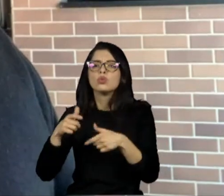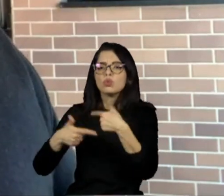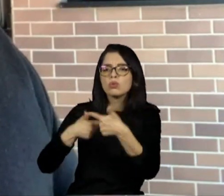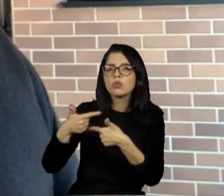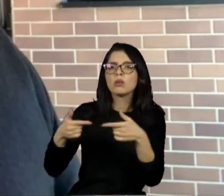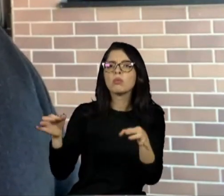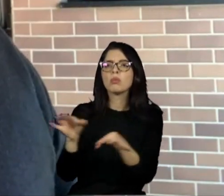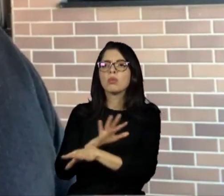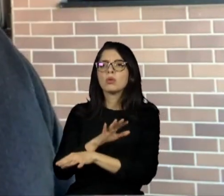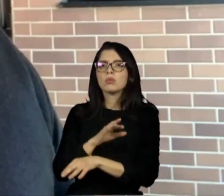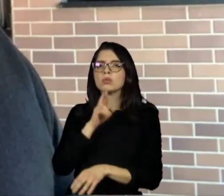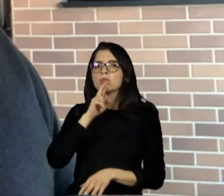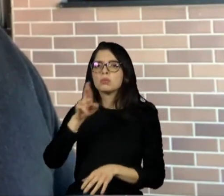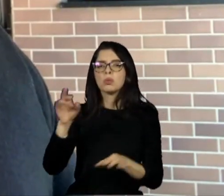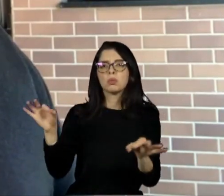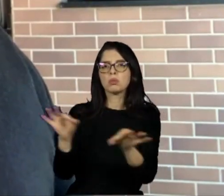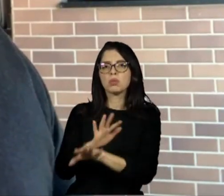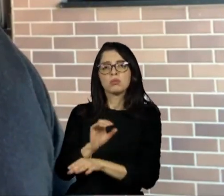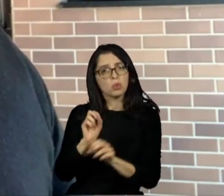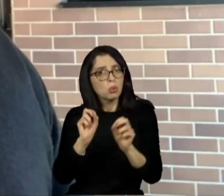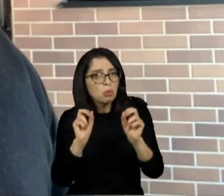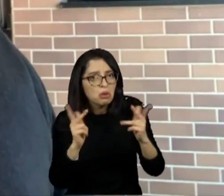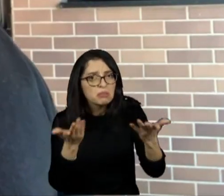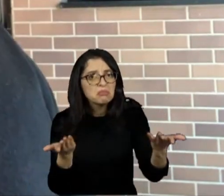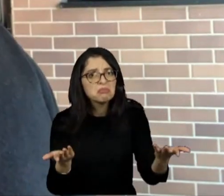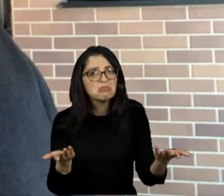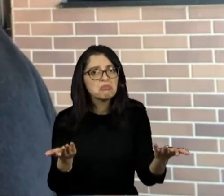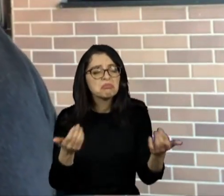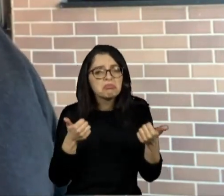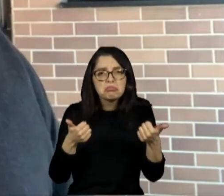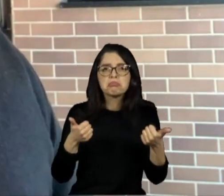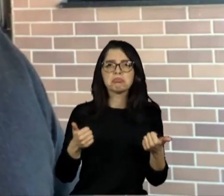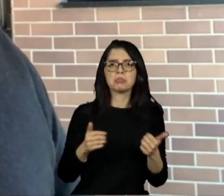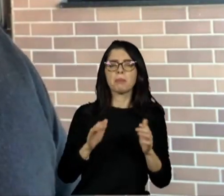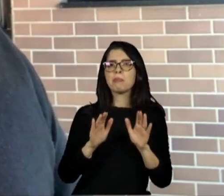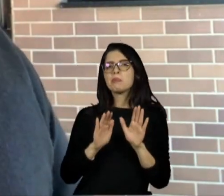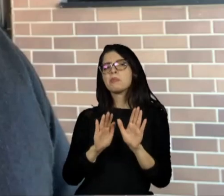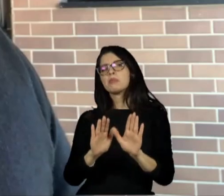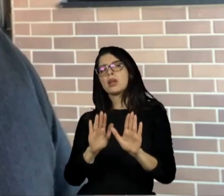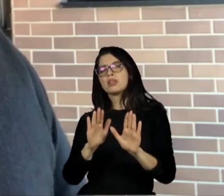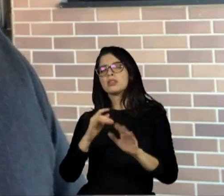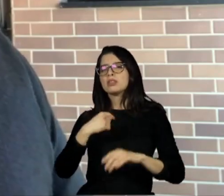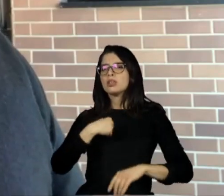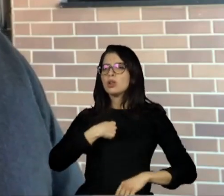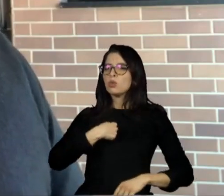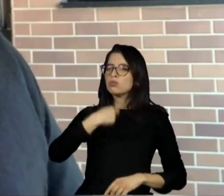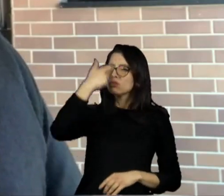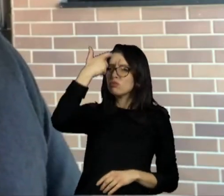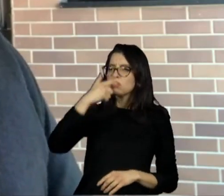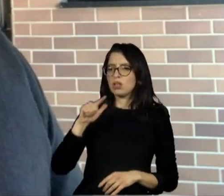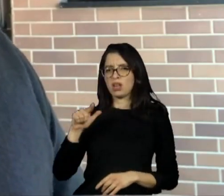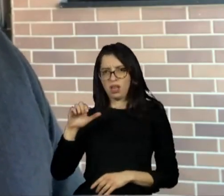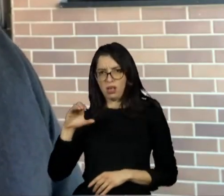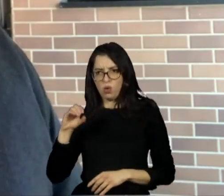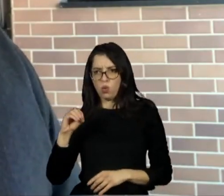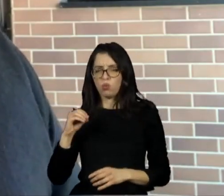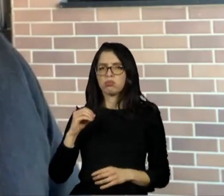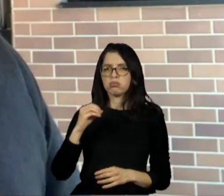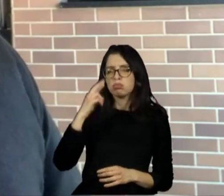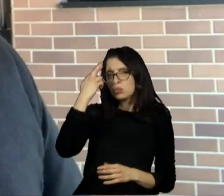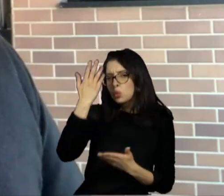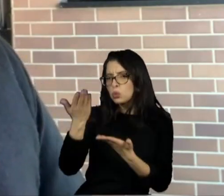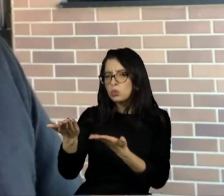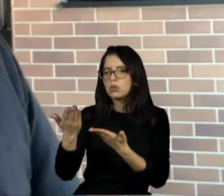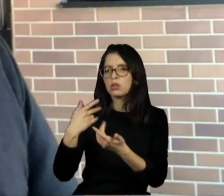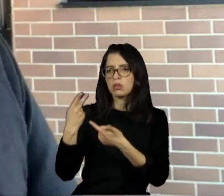Simplesmente que ela faça o que ela tem que fazer. Então, quando você entrega, quando o Léo entrega o produto que ele precisa entregar,